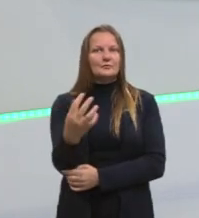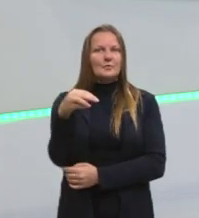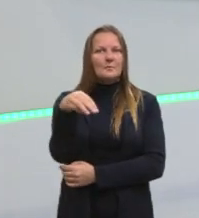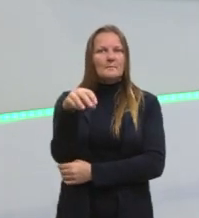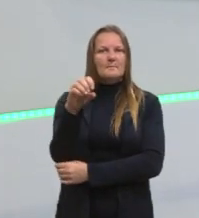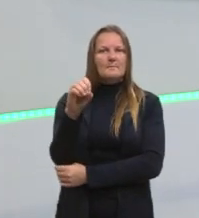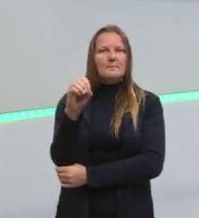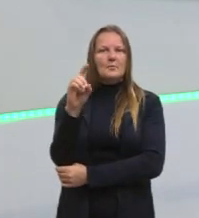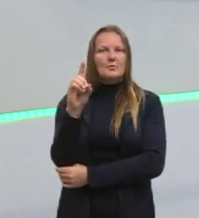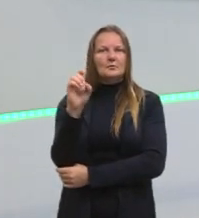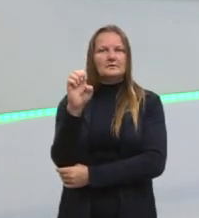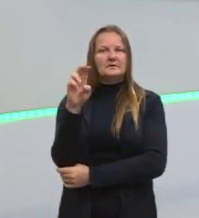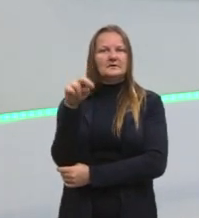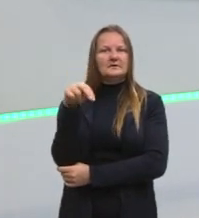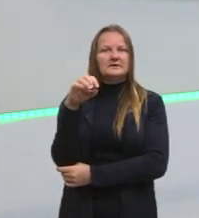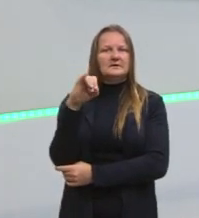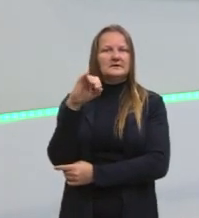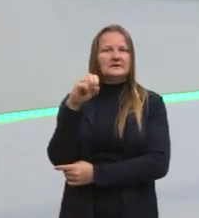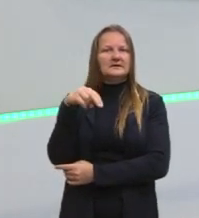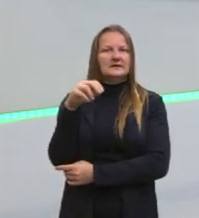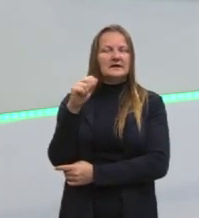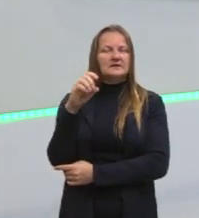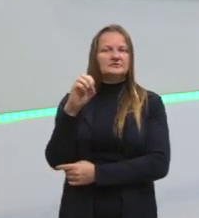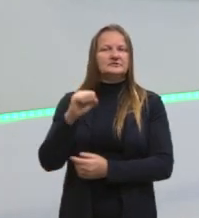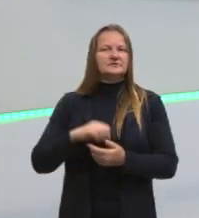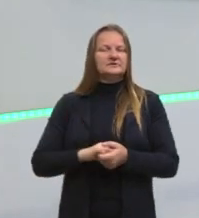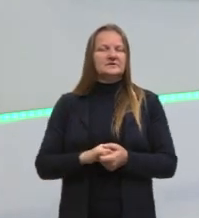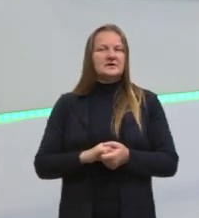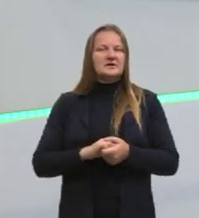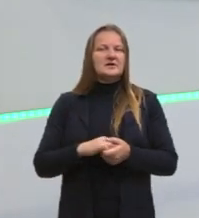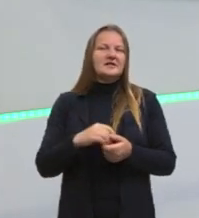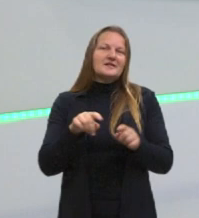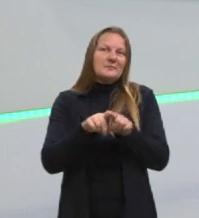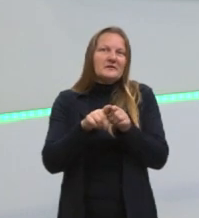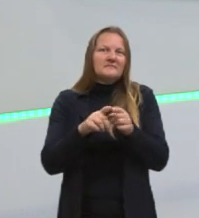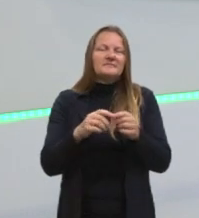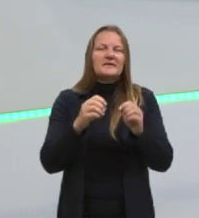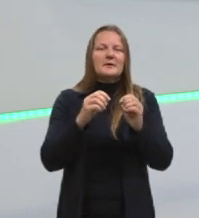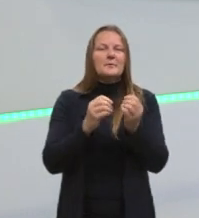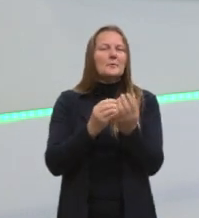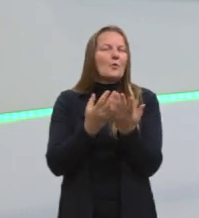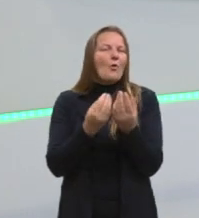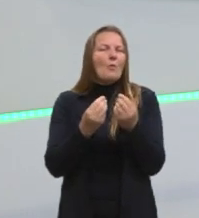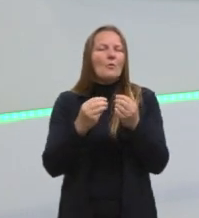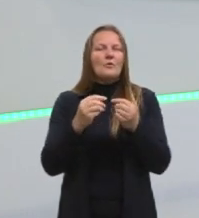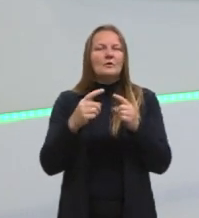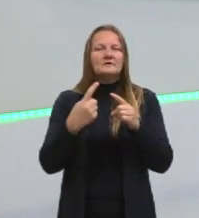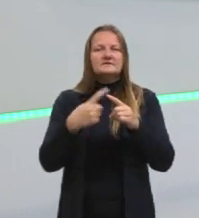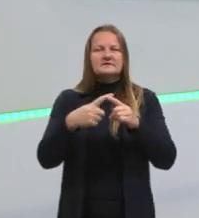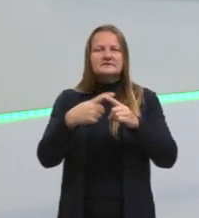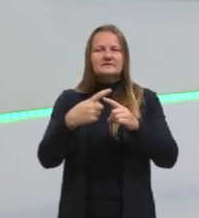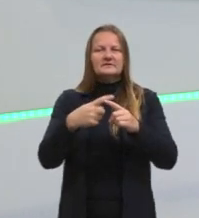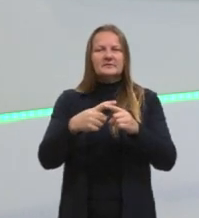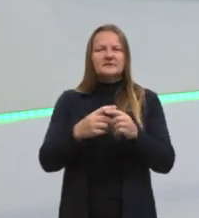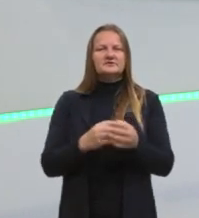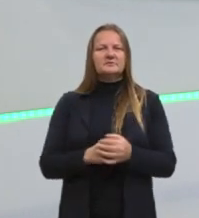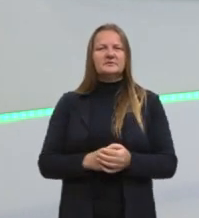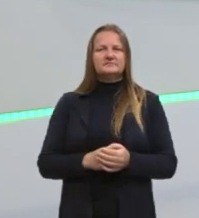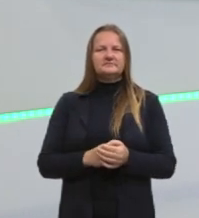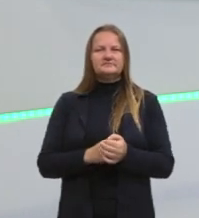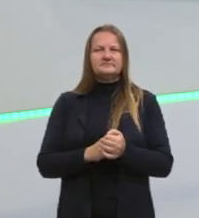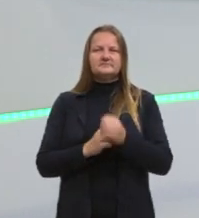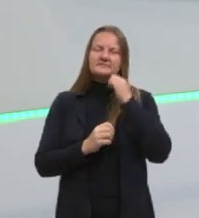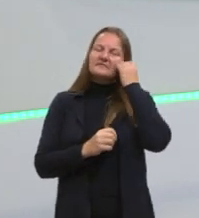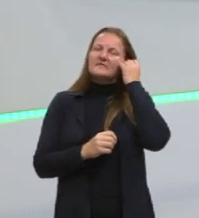voltamos a falar dos paradigmas, esses grandes paradigmas, né? O filósofo Kuhn fala isso, né? São paradigmas, são